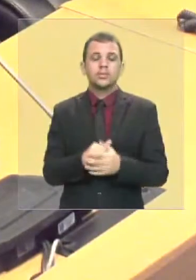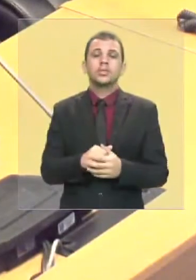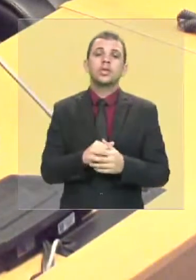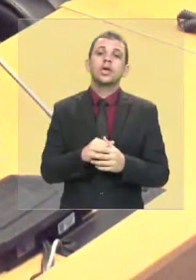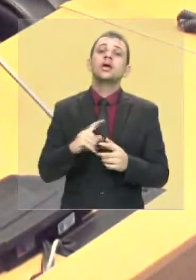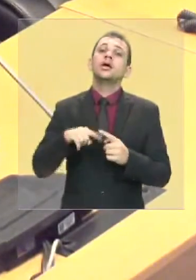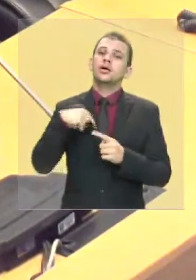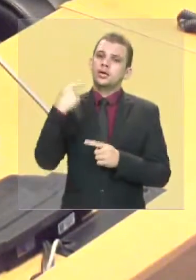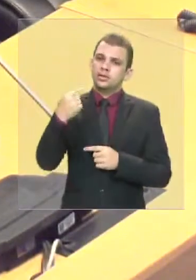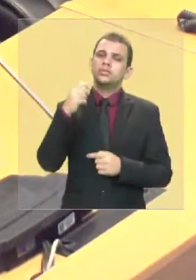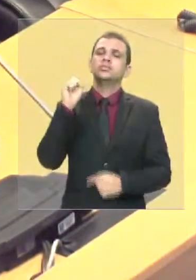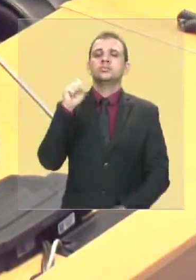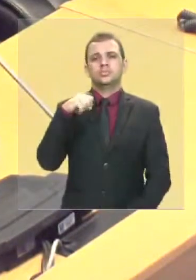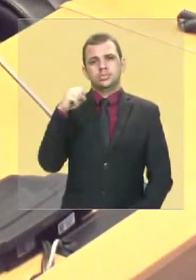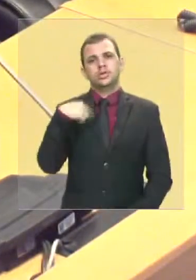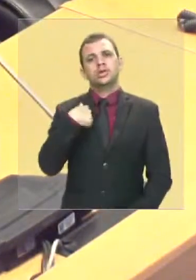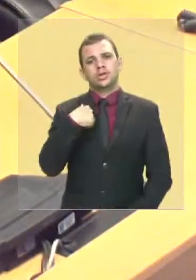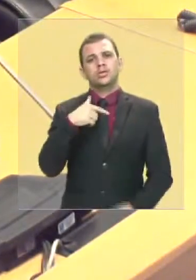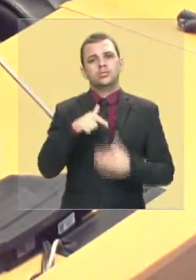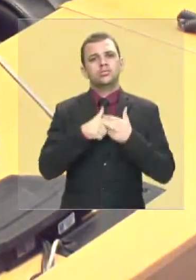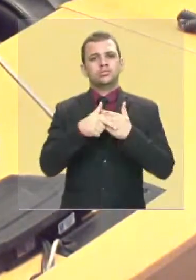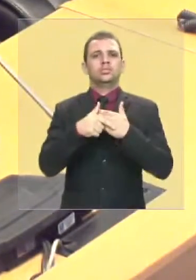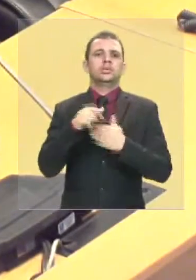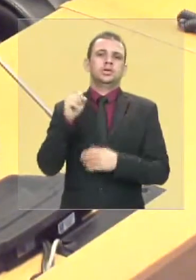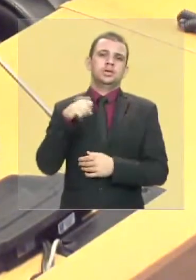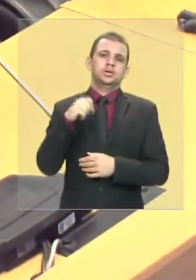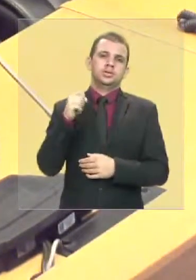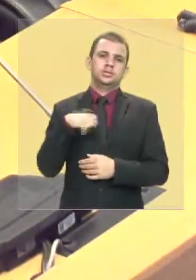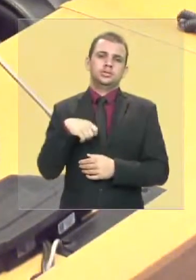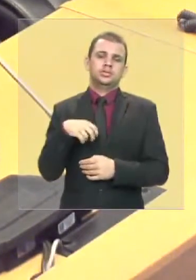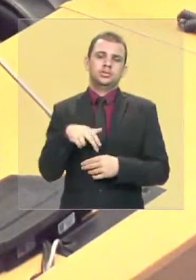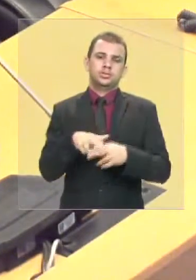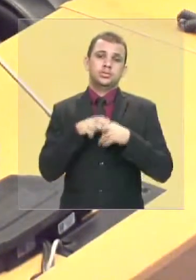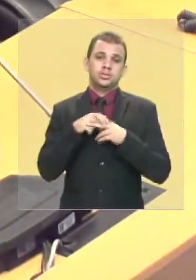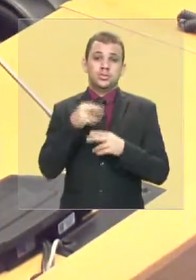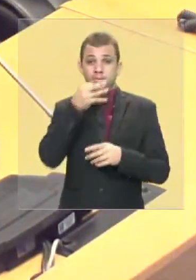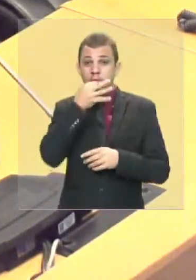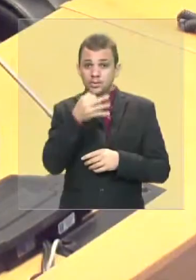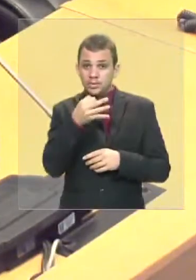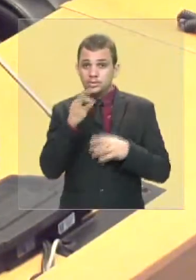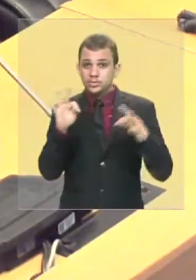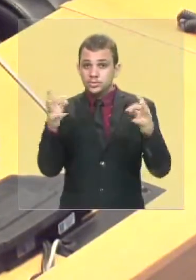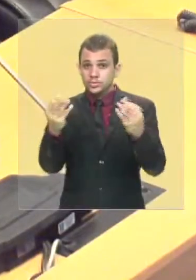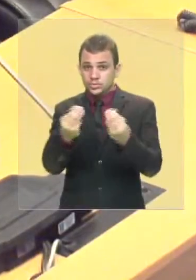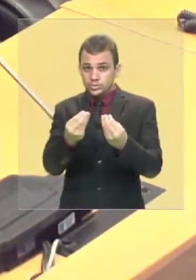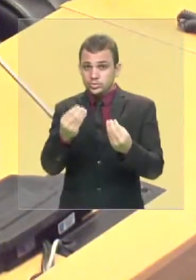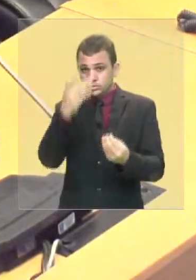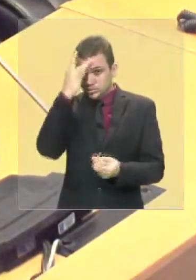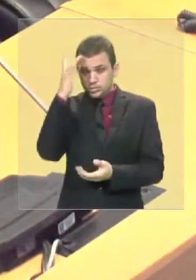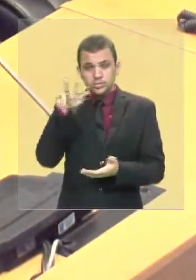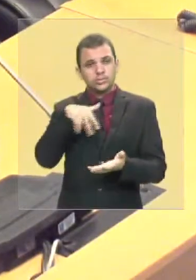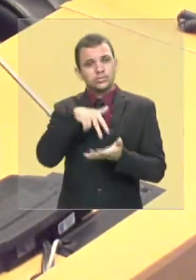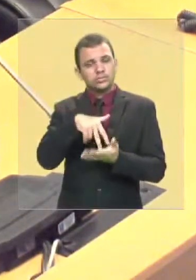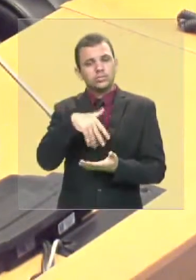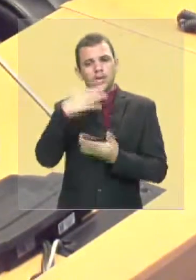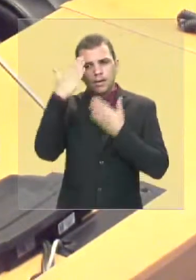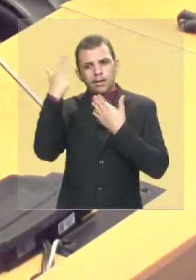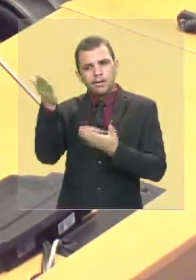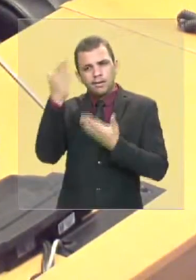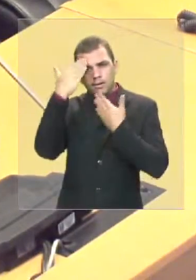posicionar aqui, eu acho que dessa vez não é possível. Todos aqui na tribuna não subiu para agradecer